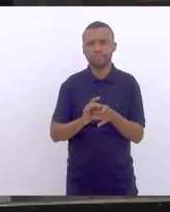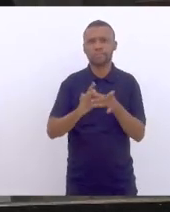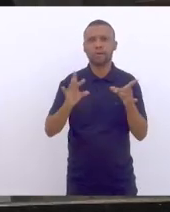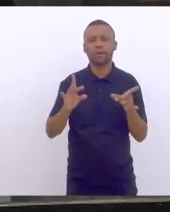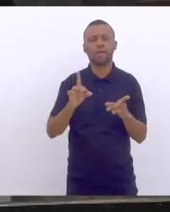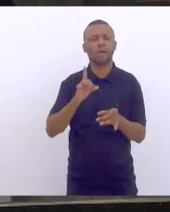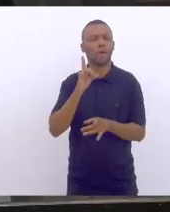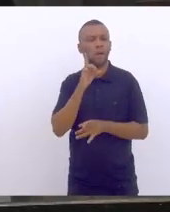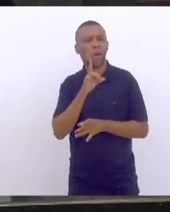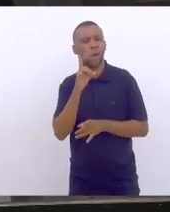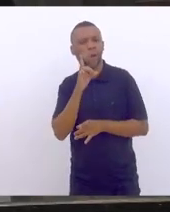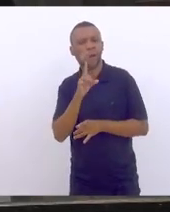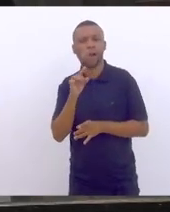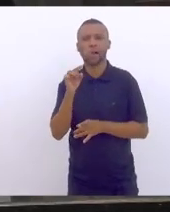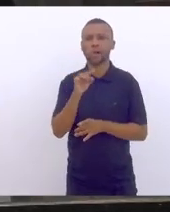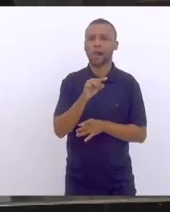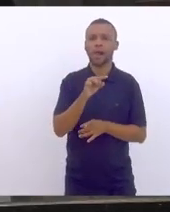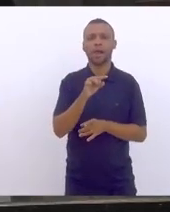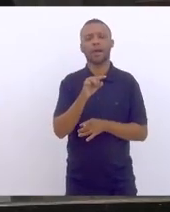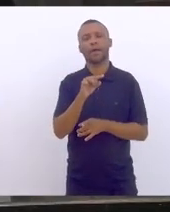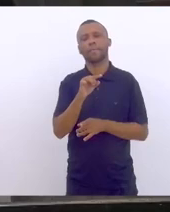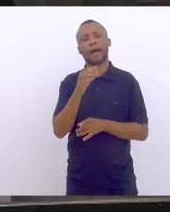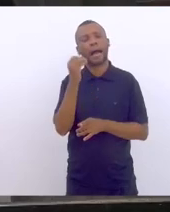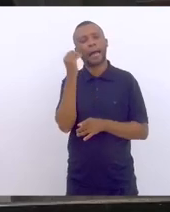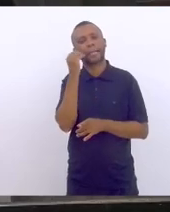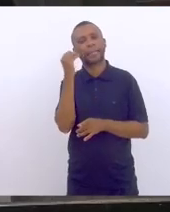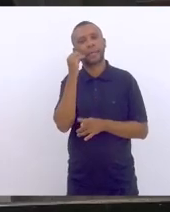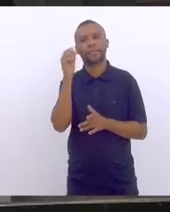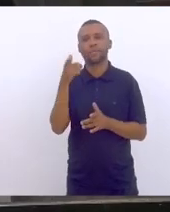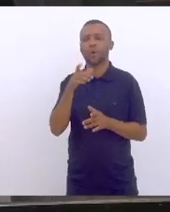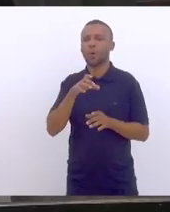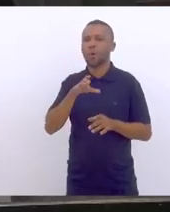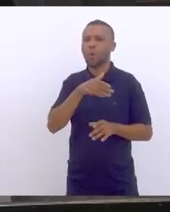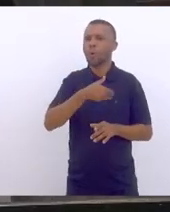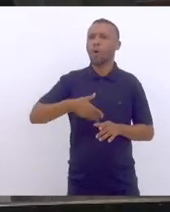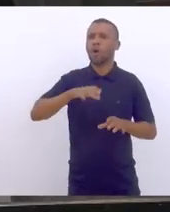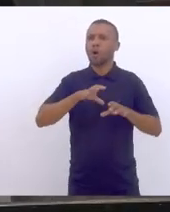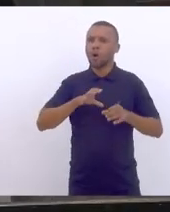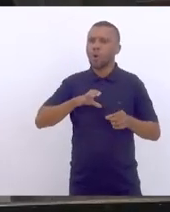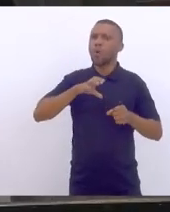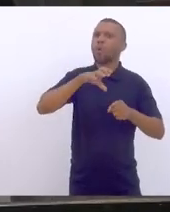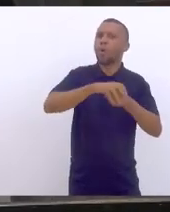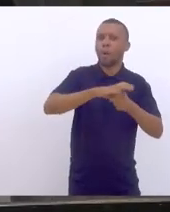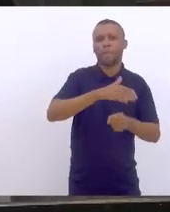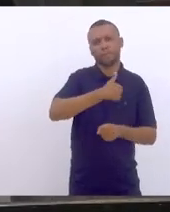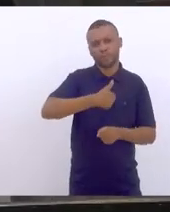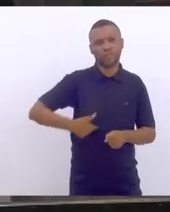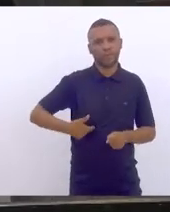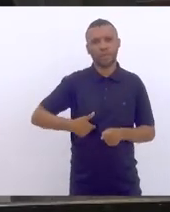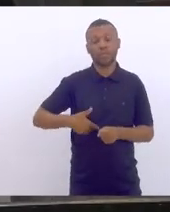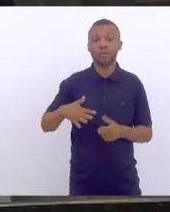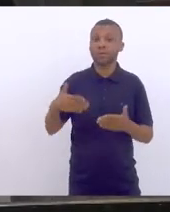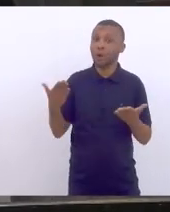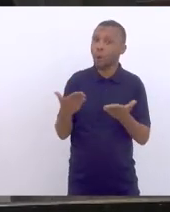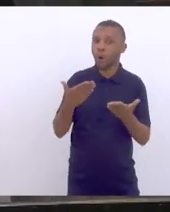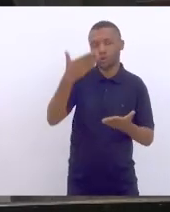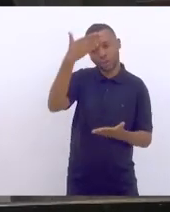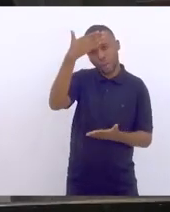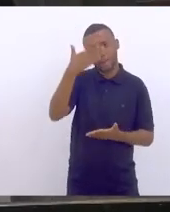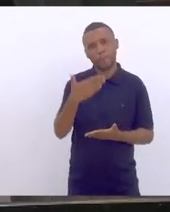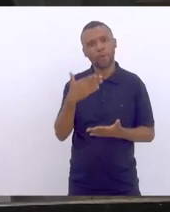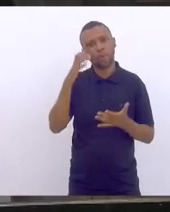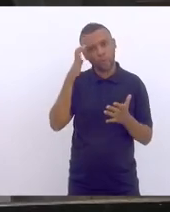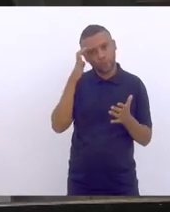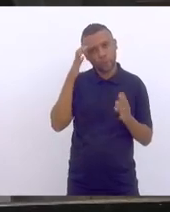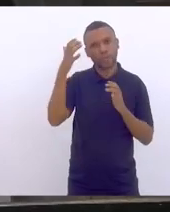inventar pretextos para aplicar o que foi, na minha opinião, nunca deixou de ser um golpe de Estado, que é atestado hoje com a decisão